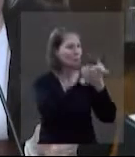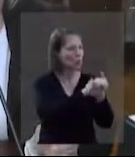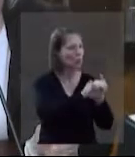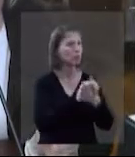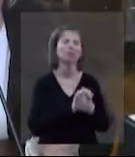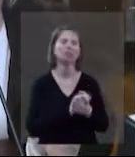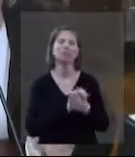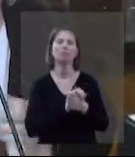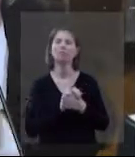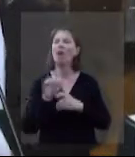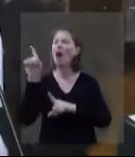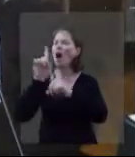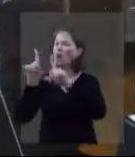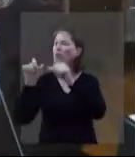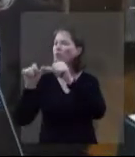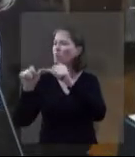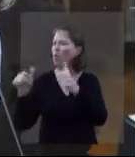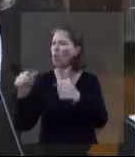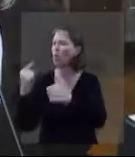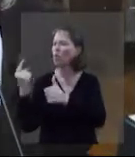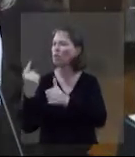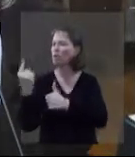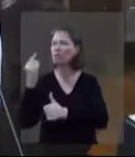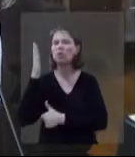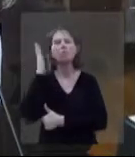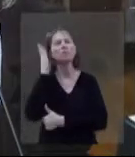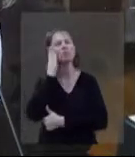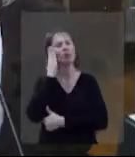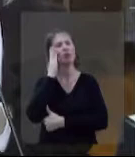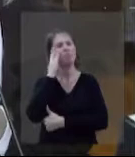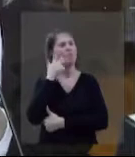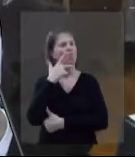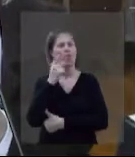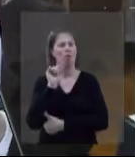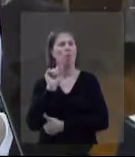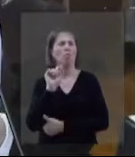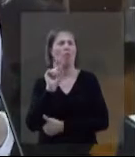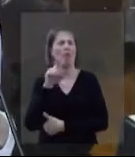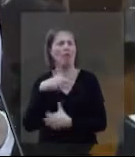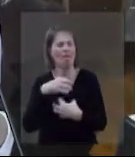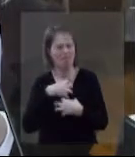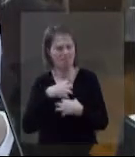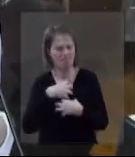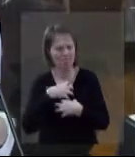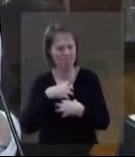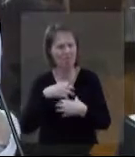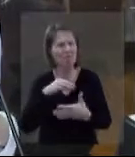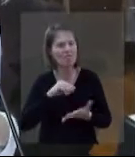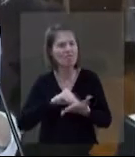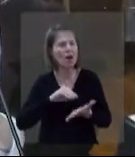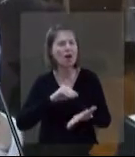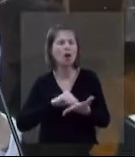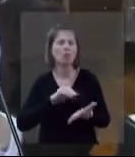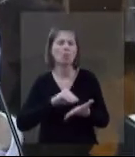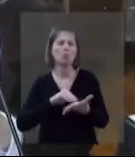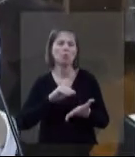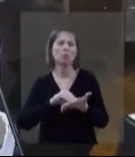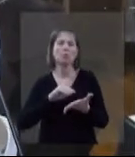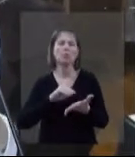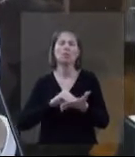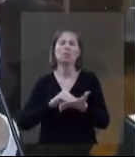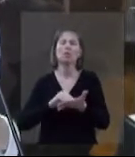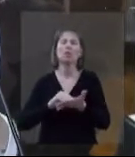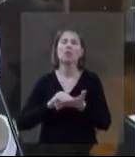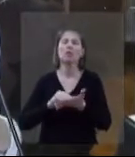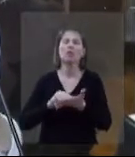terminou um relacionamento e está sozinho por algum motivo, sabe o que eu estou dizendo. Como a gente sente falta. Pode ser por causa do luto, né? Às vezes,